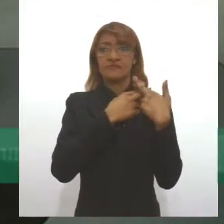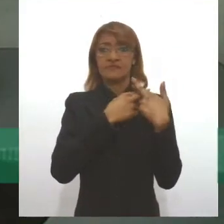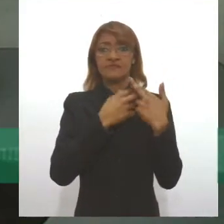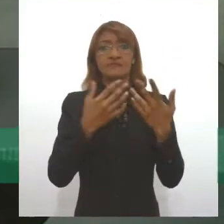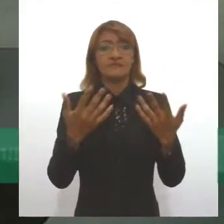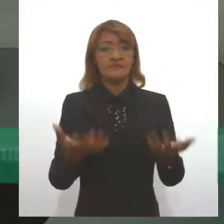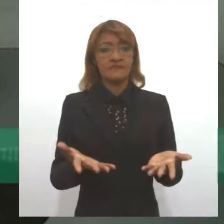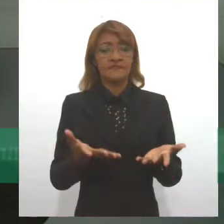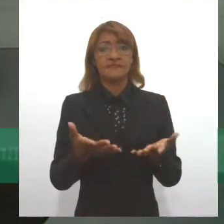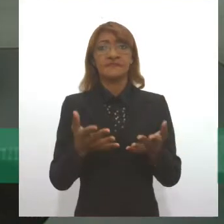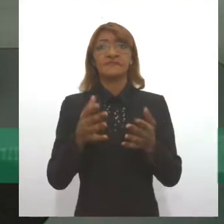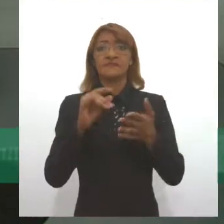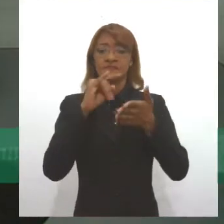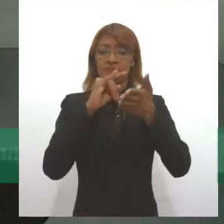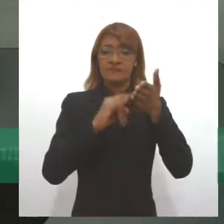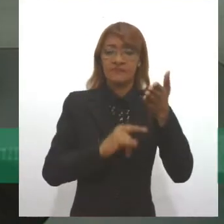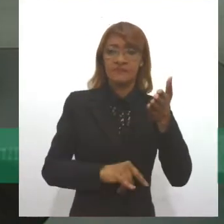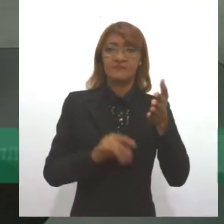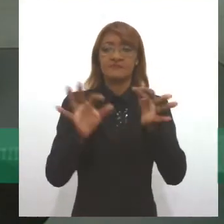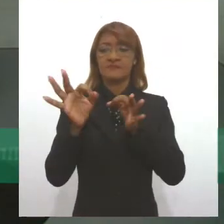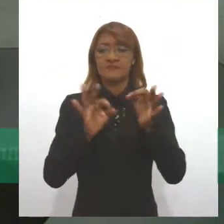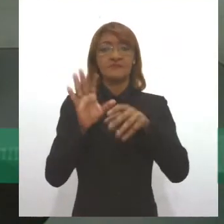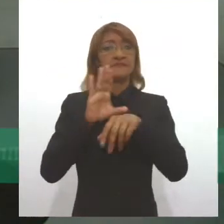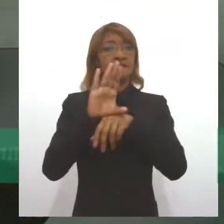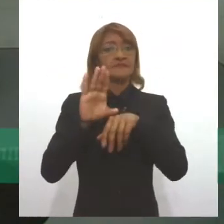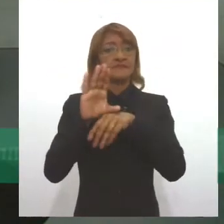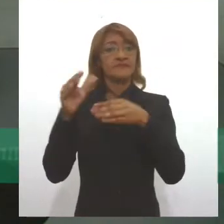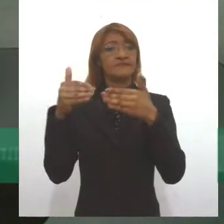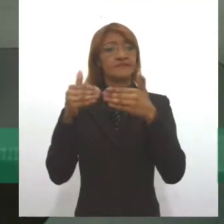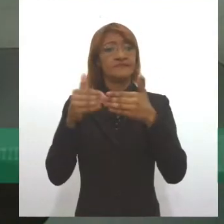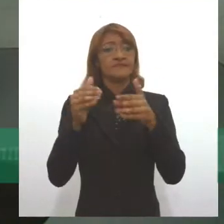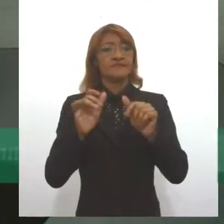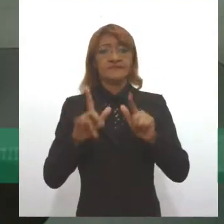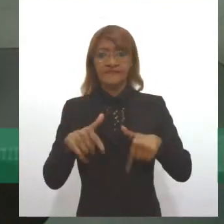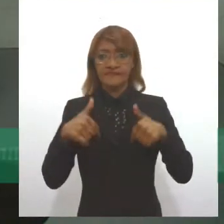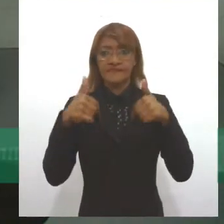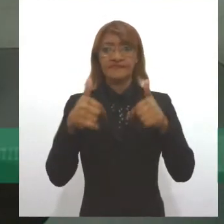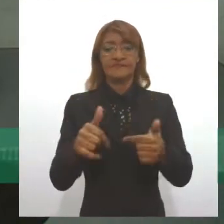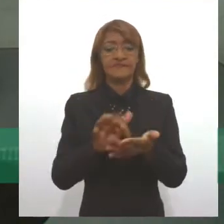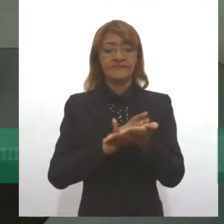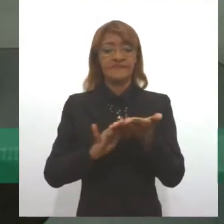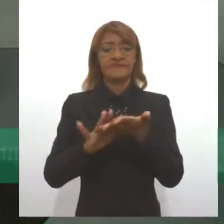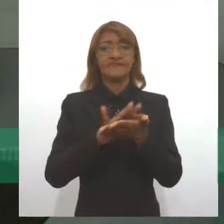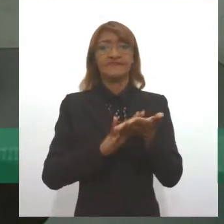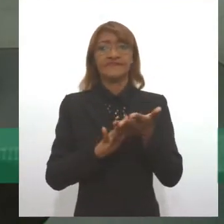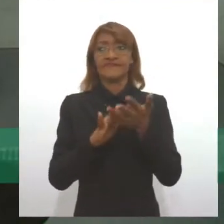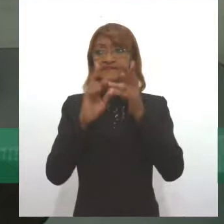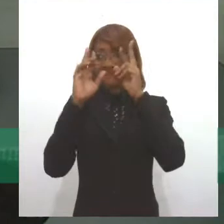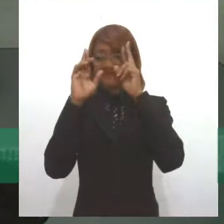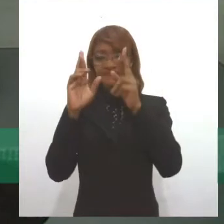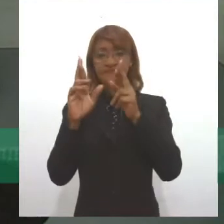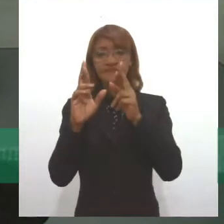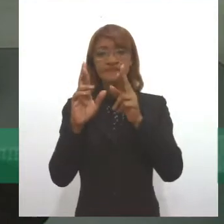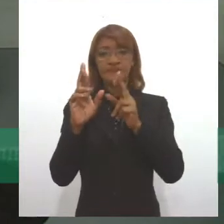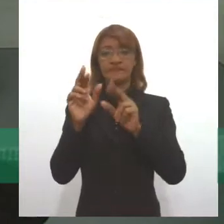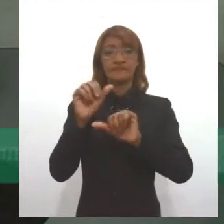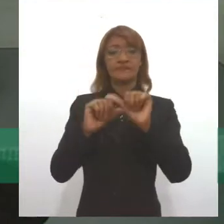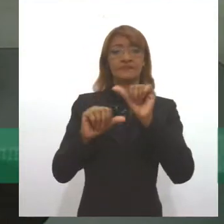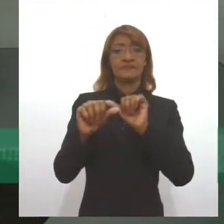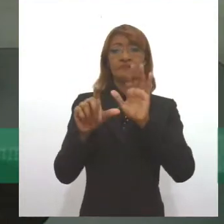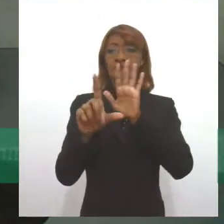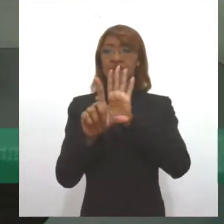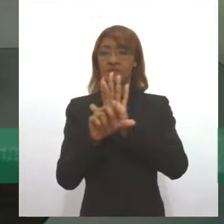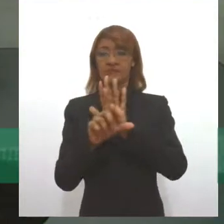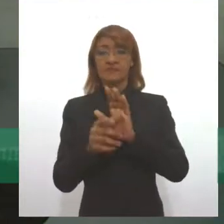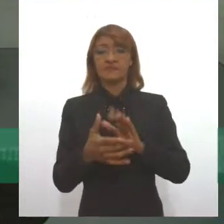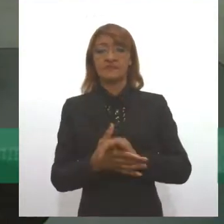arcabouço legal, jurídico, institucional, para que a luta dos ciganos por respeito a direitos seja transformada em lei e